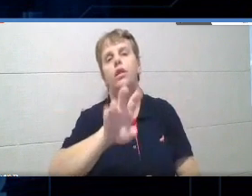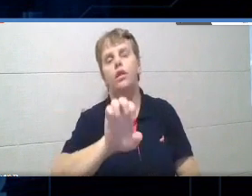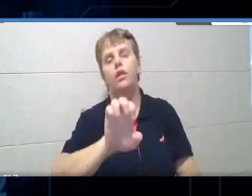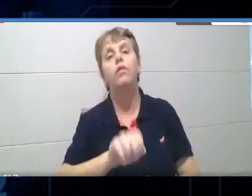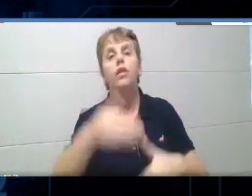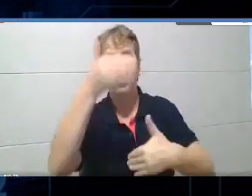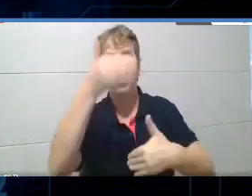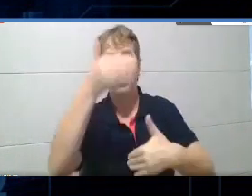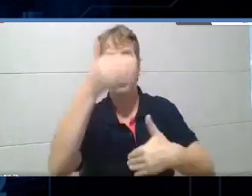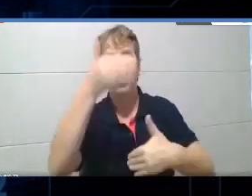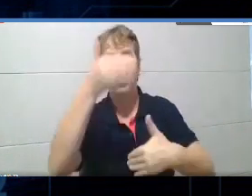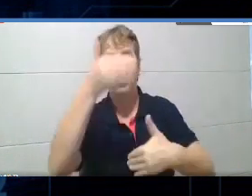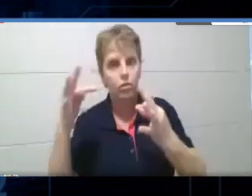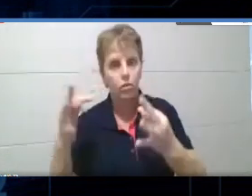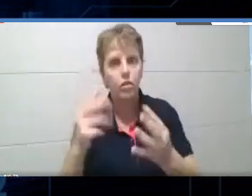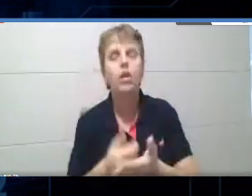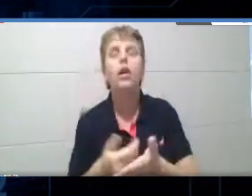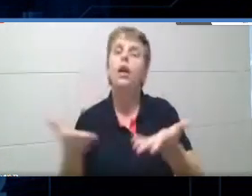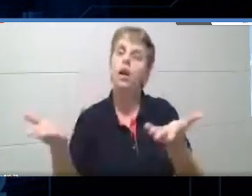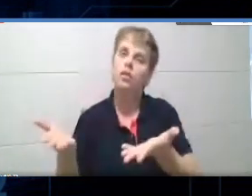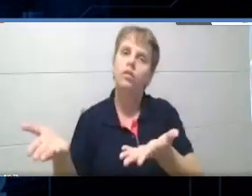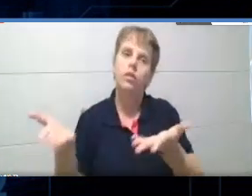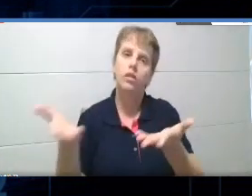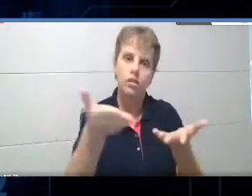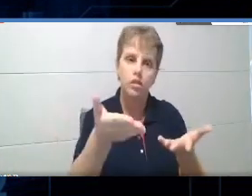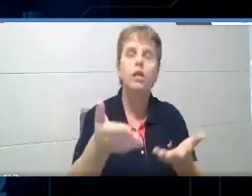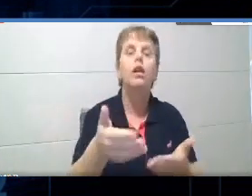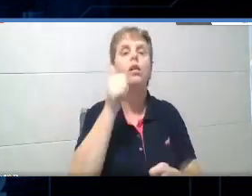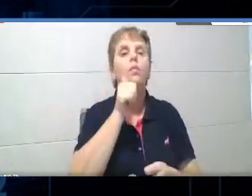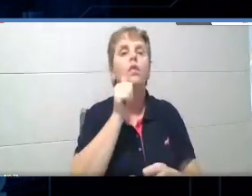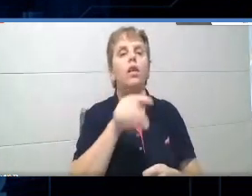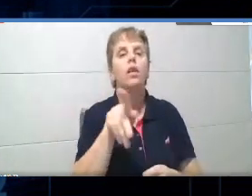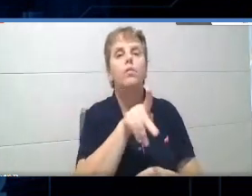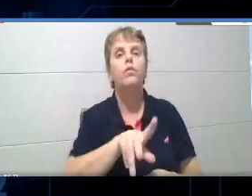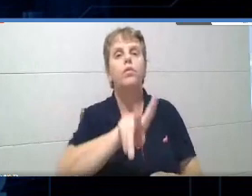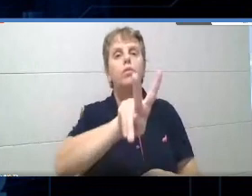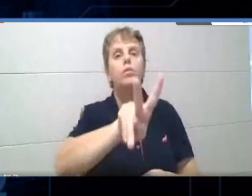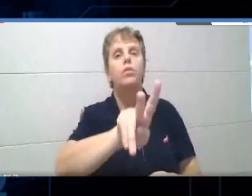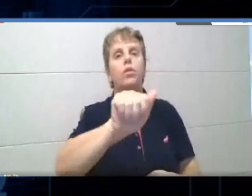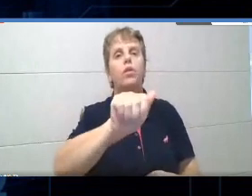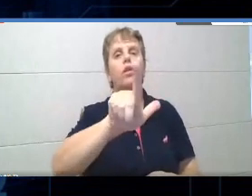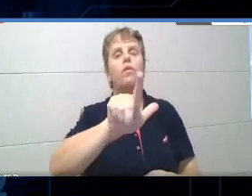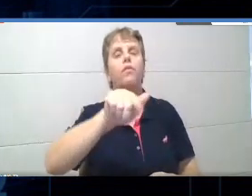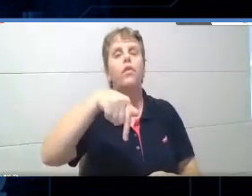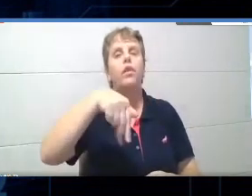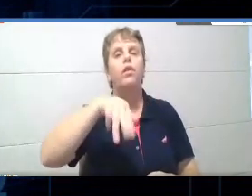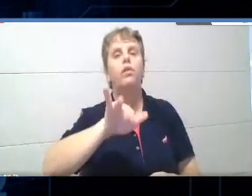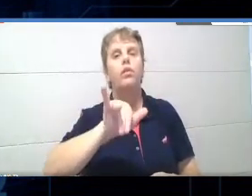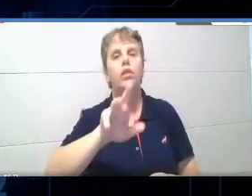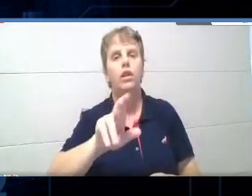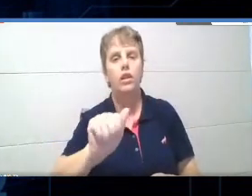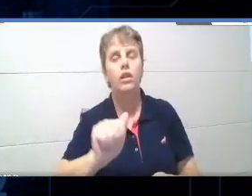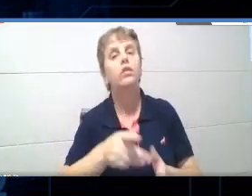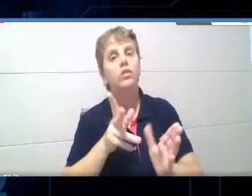Obrigada a todos, e agora eu passo a palavra para a professora Valquíria, para ela dar continuidade aí à nossa webinar.